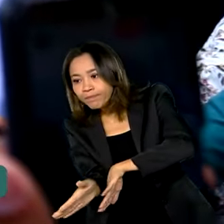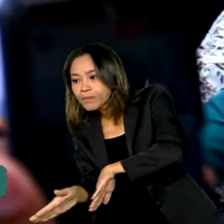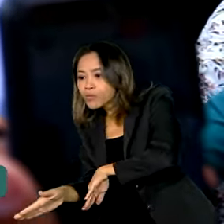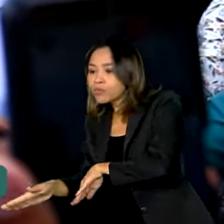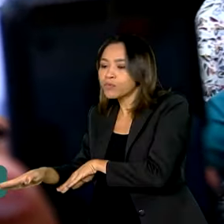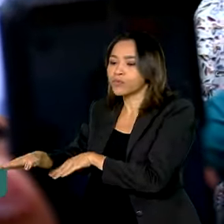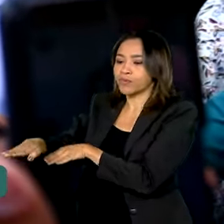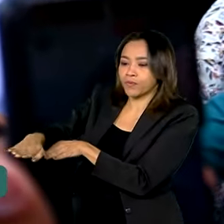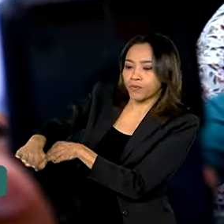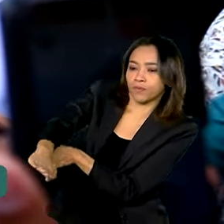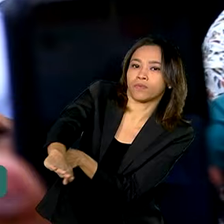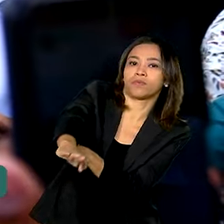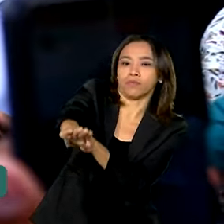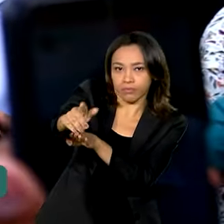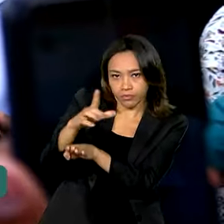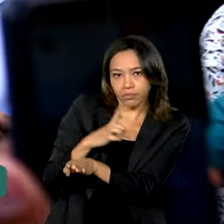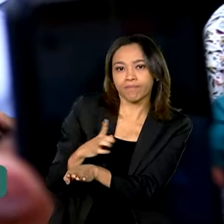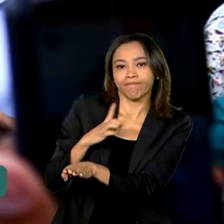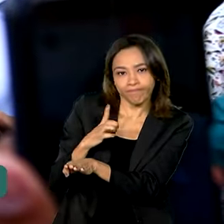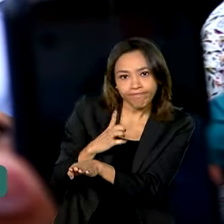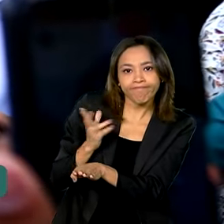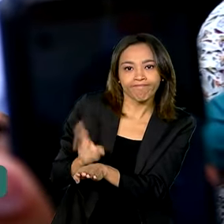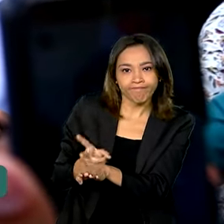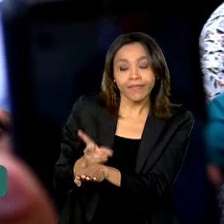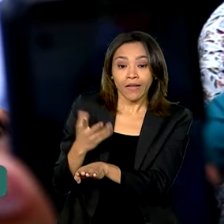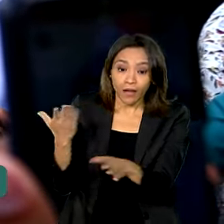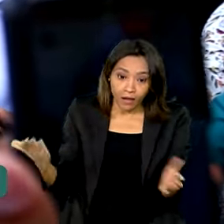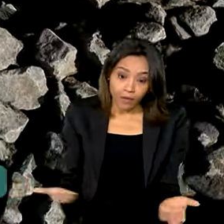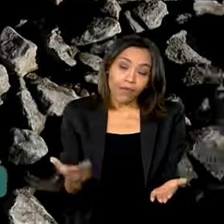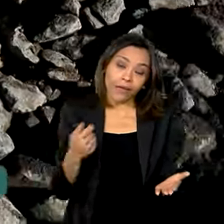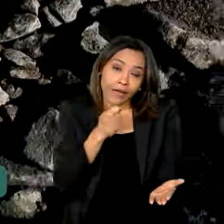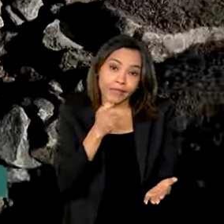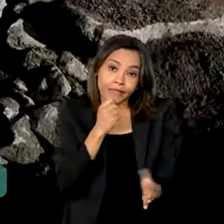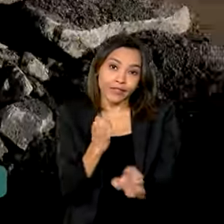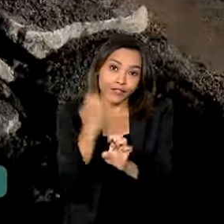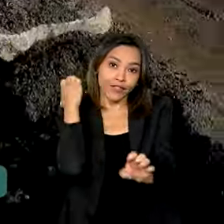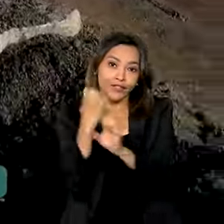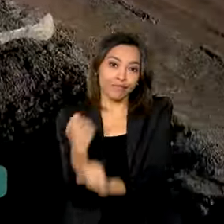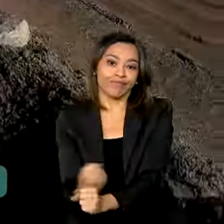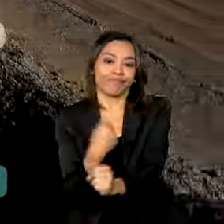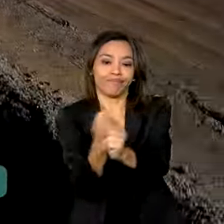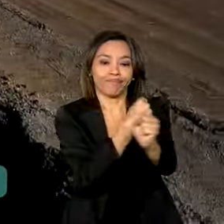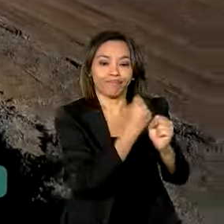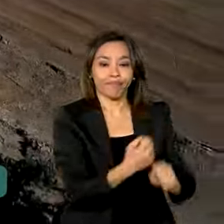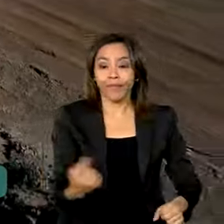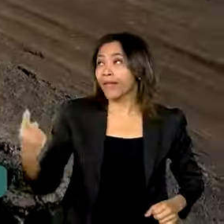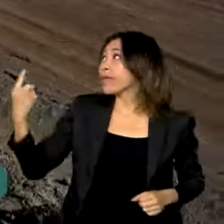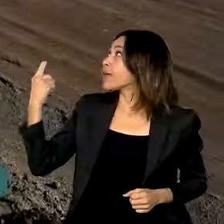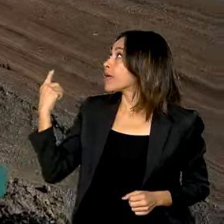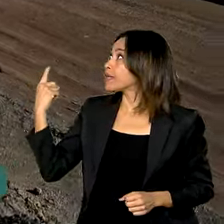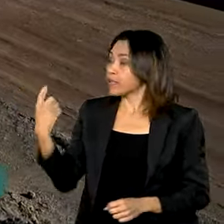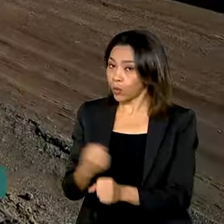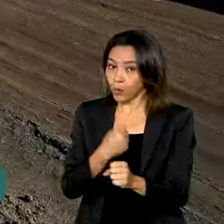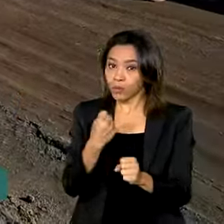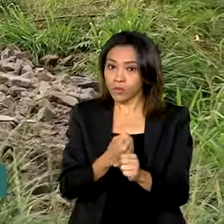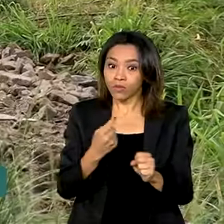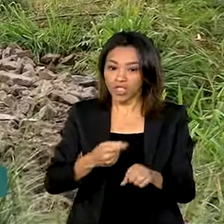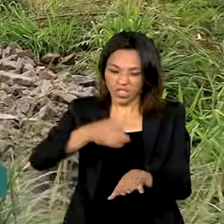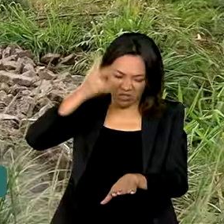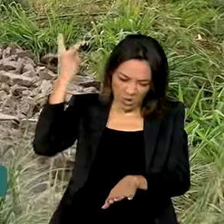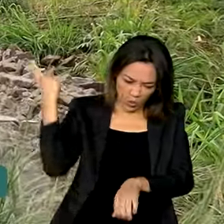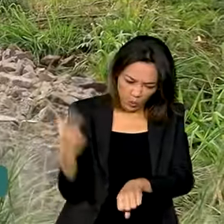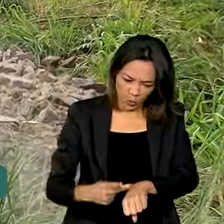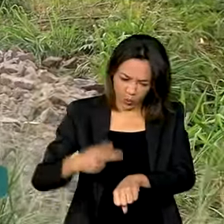fluxo possa prosseguir, enquanto a gente executa as obras de engenharia. As obras de restauração estão sendo feitas em concreto,